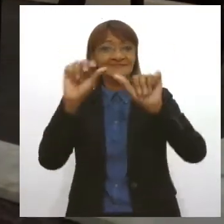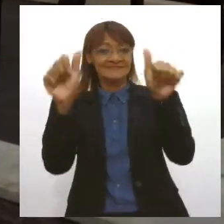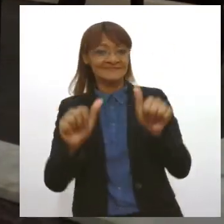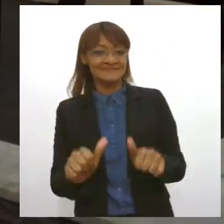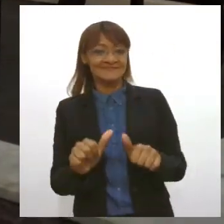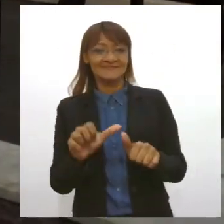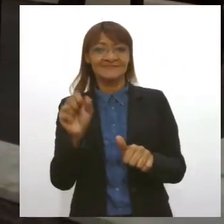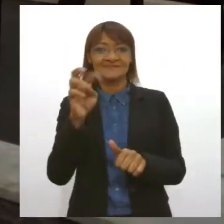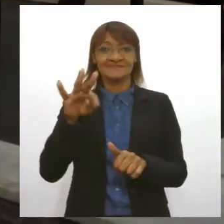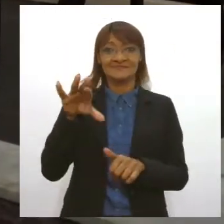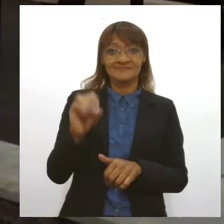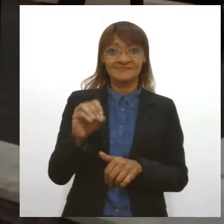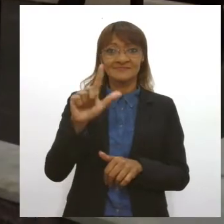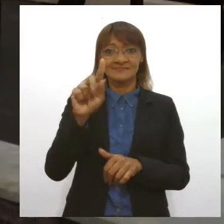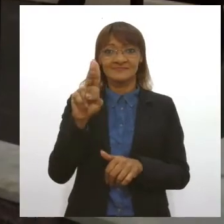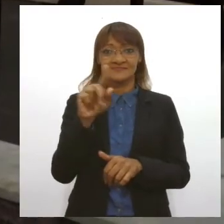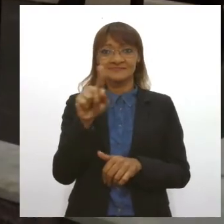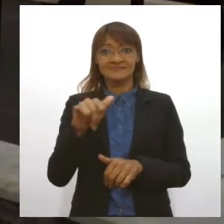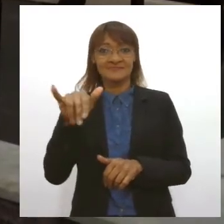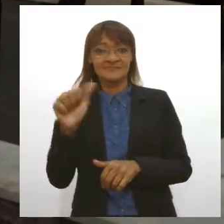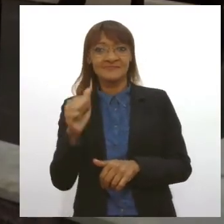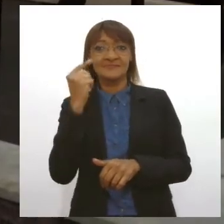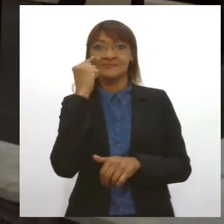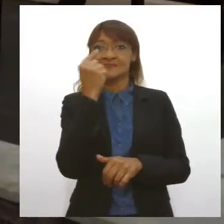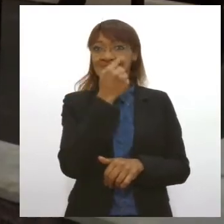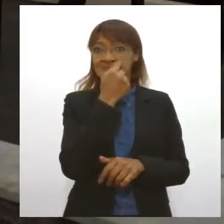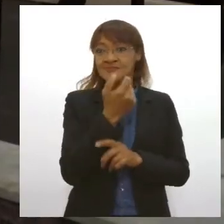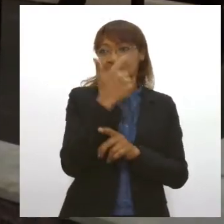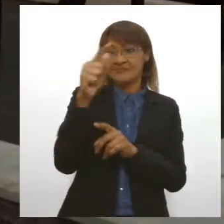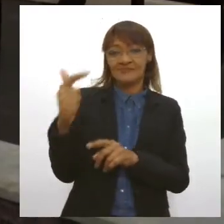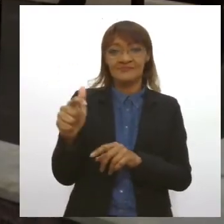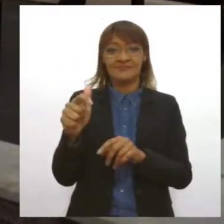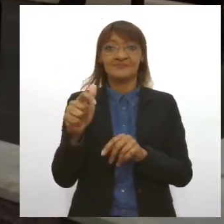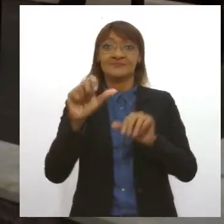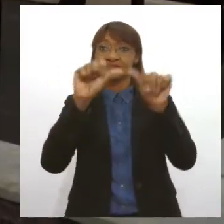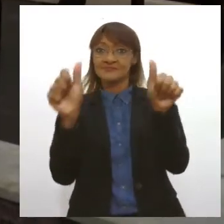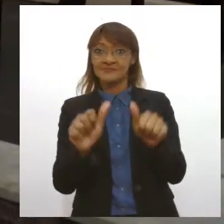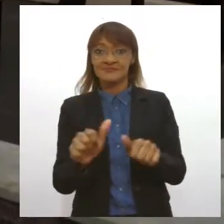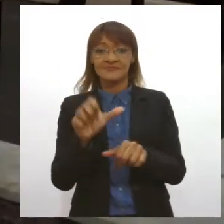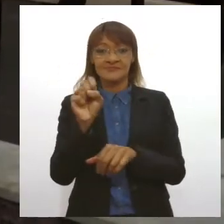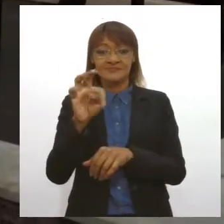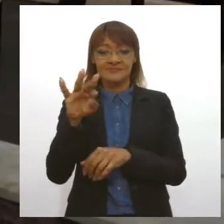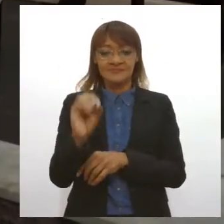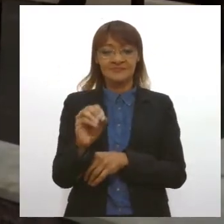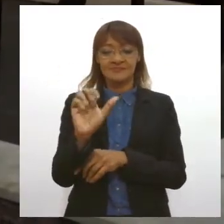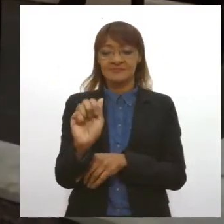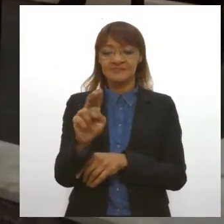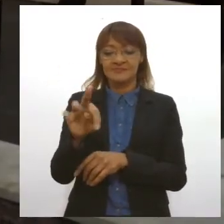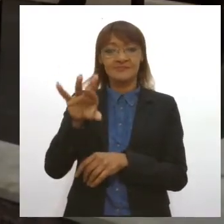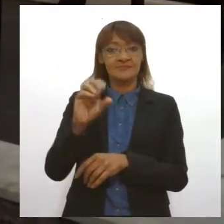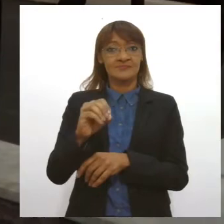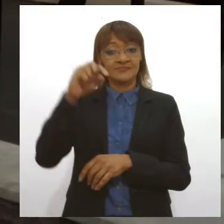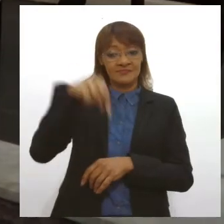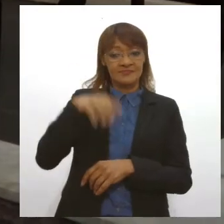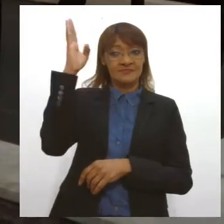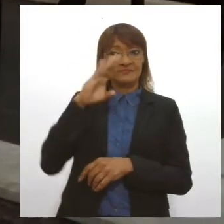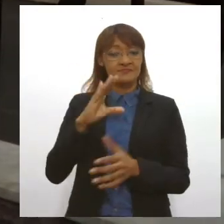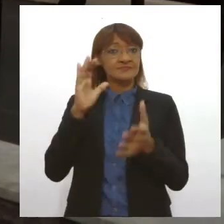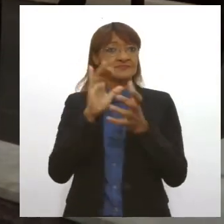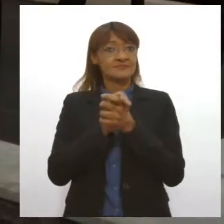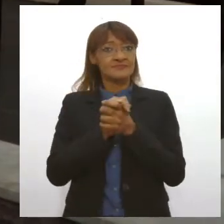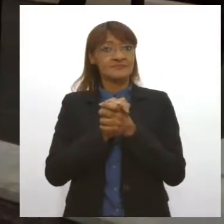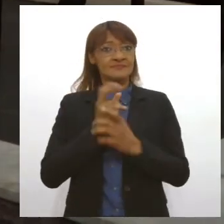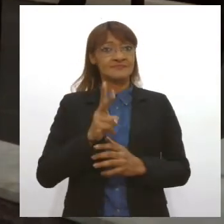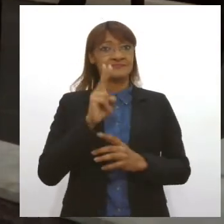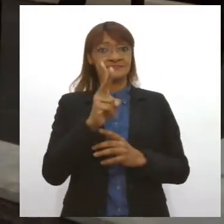Luzia dos olhos e assim por diante. Então vejam só, Santo Antônio é santo casamenteiro no Brasil, porque em